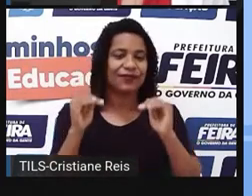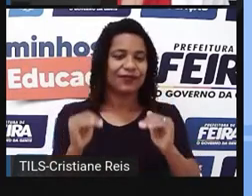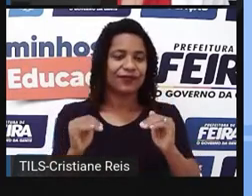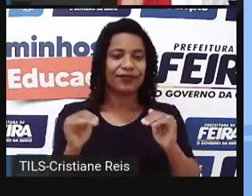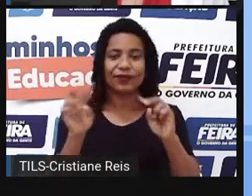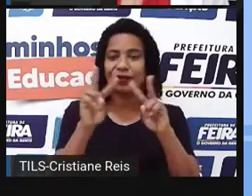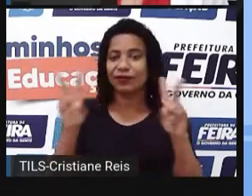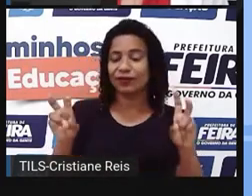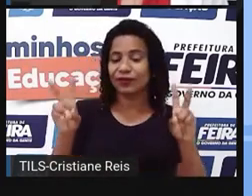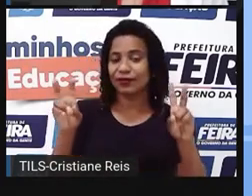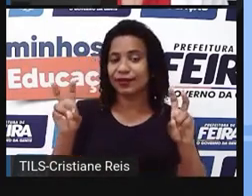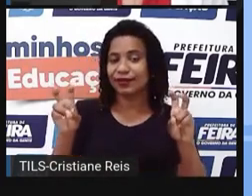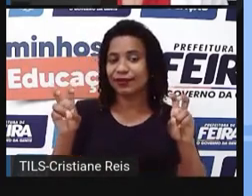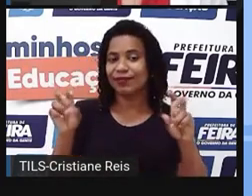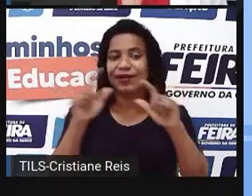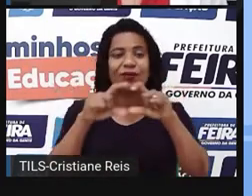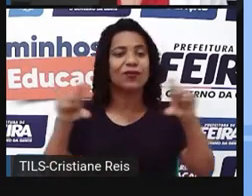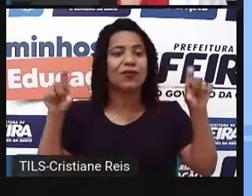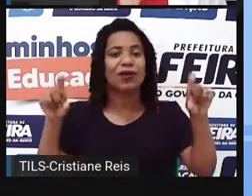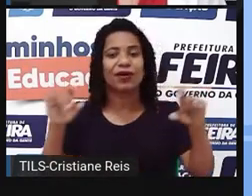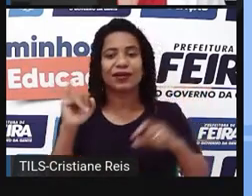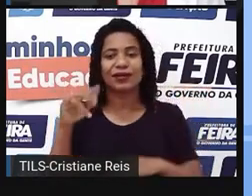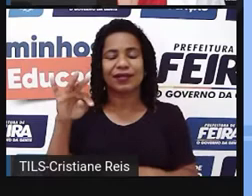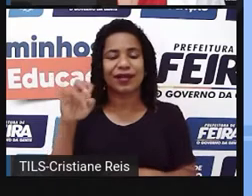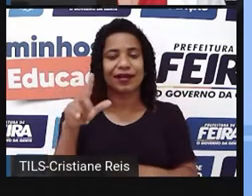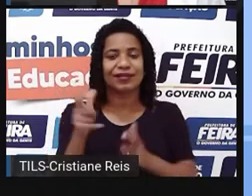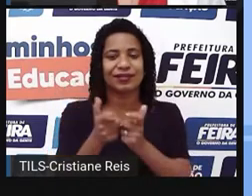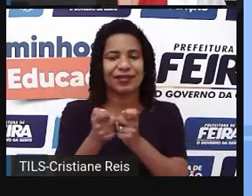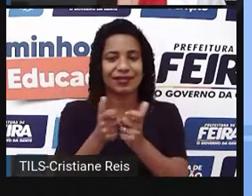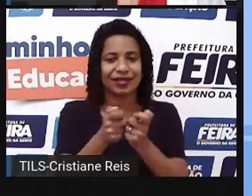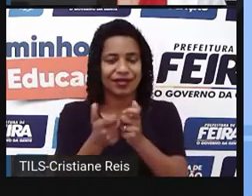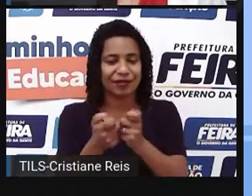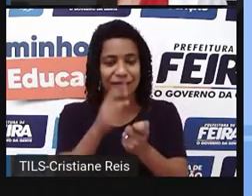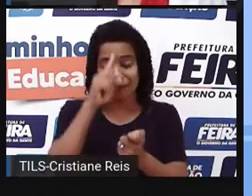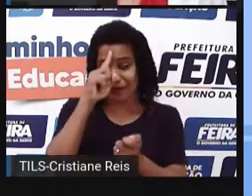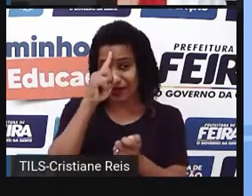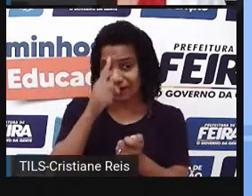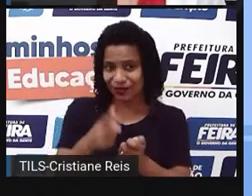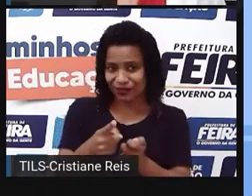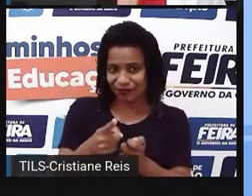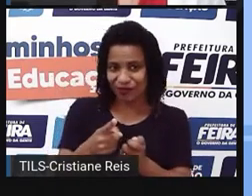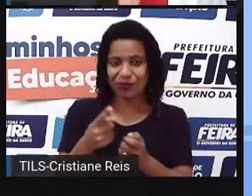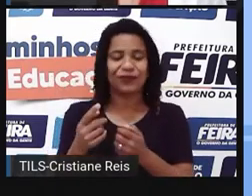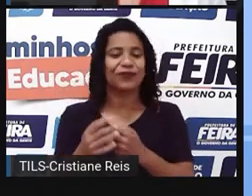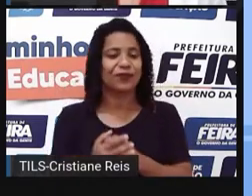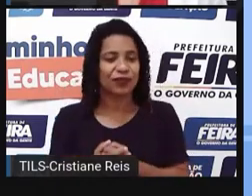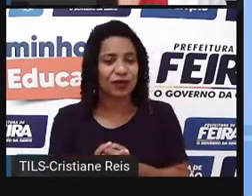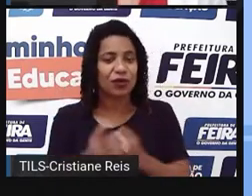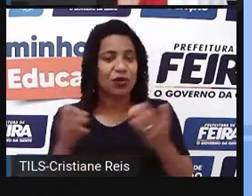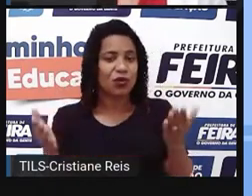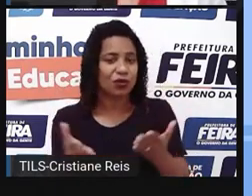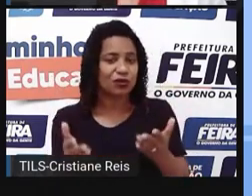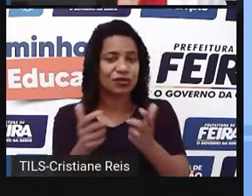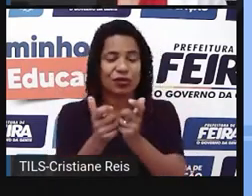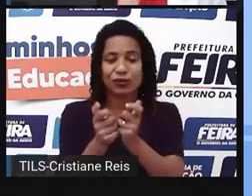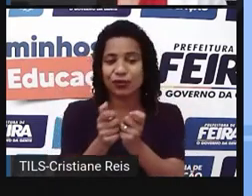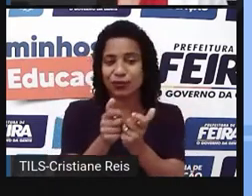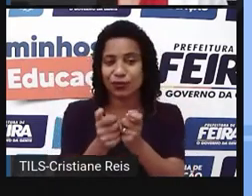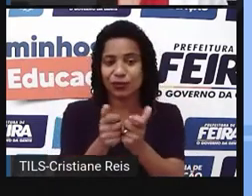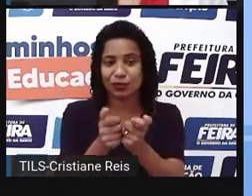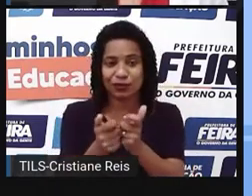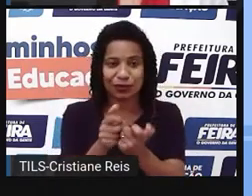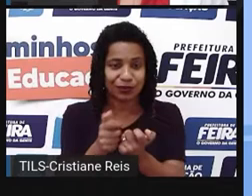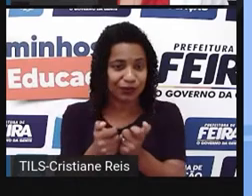tema de nossa aula, que é Interland Game and Imperative Form. Então, nós vamos trabalhar com o jogo, Interland,